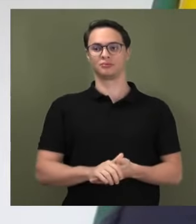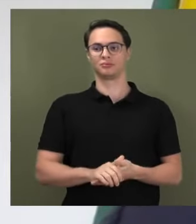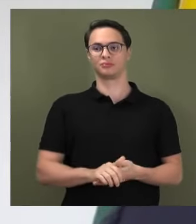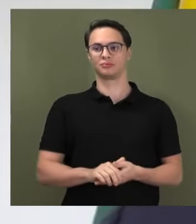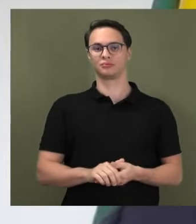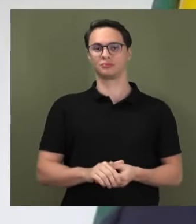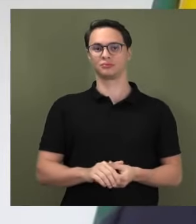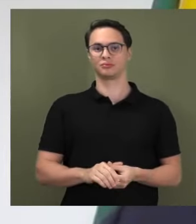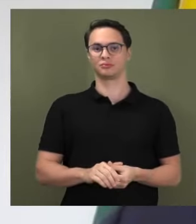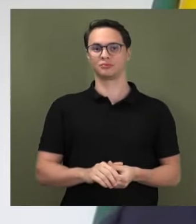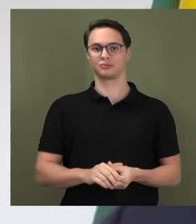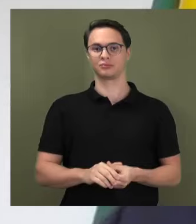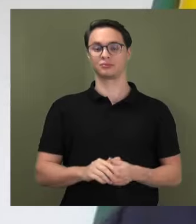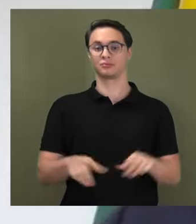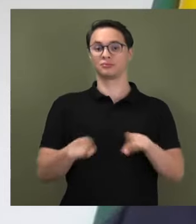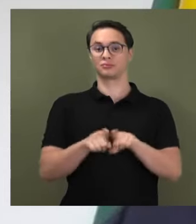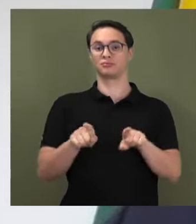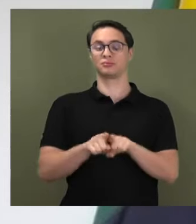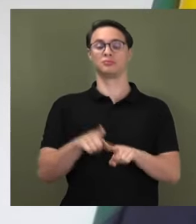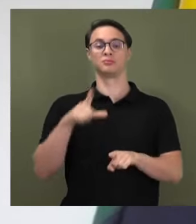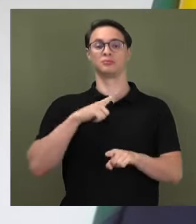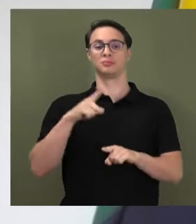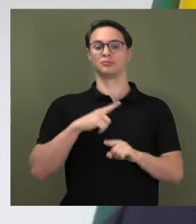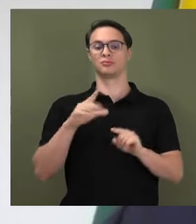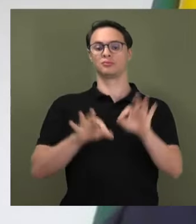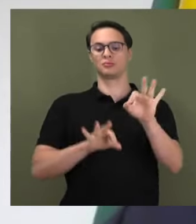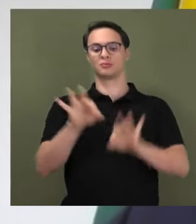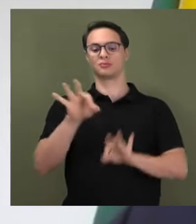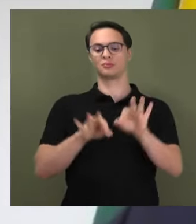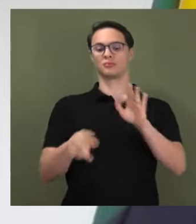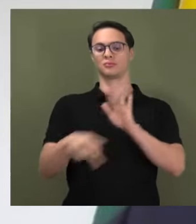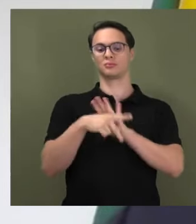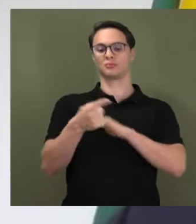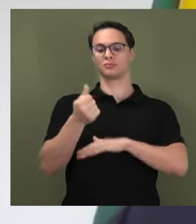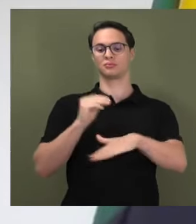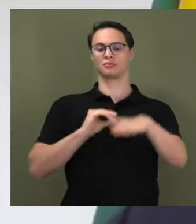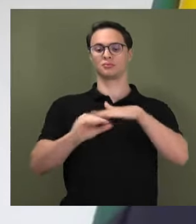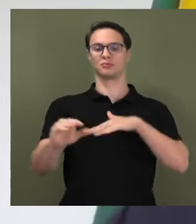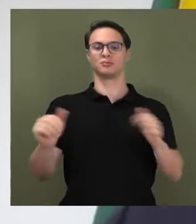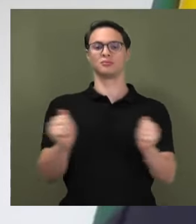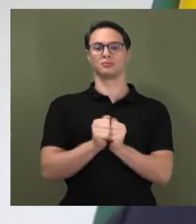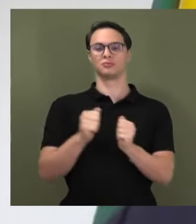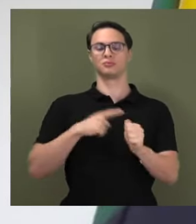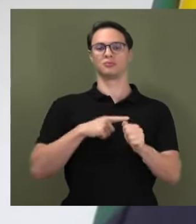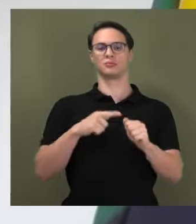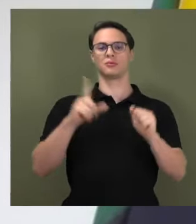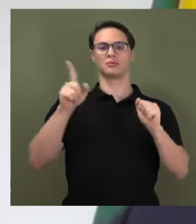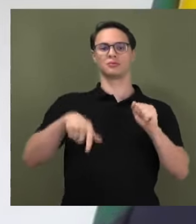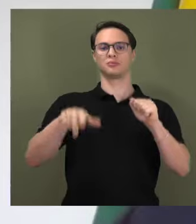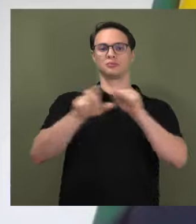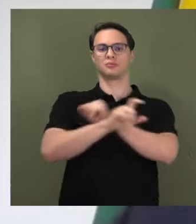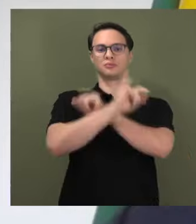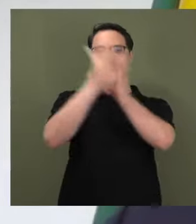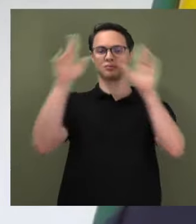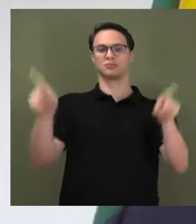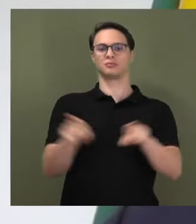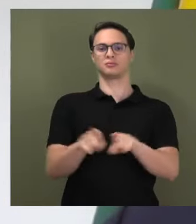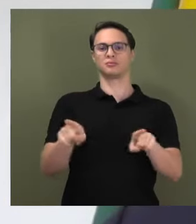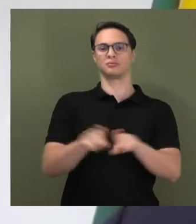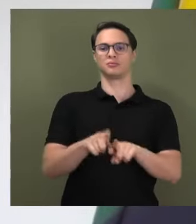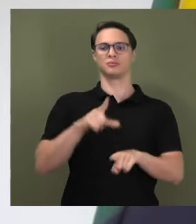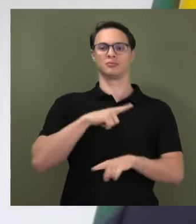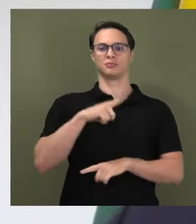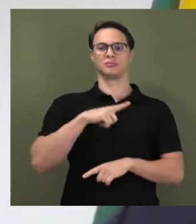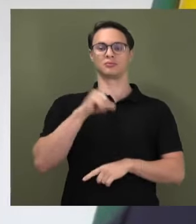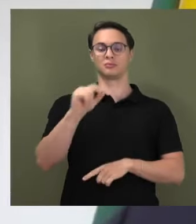e a articulação dessa questão de emenda, que deveria ser totalmente transparente, que deveria acabar esse negócio